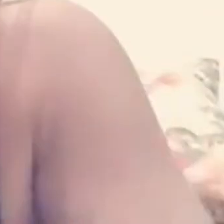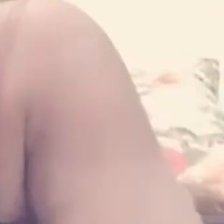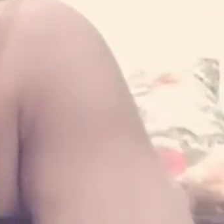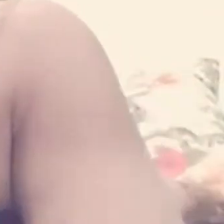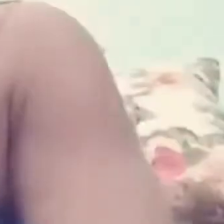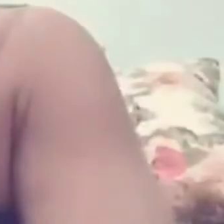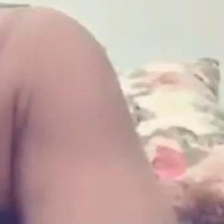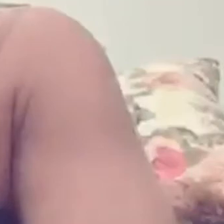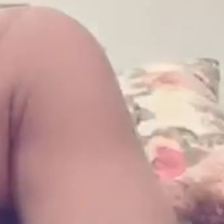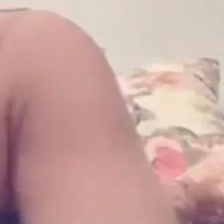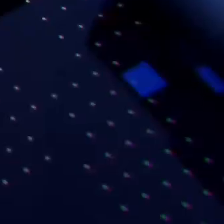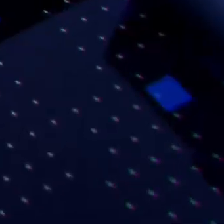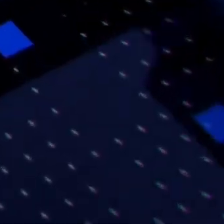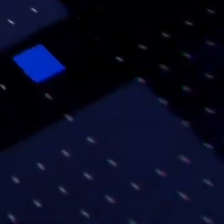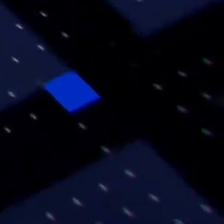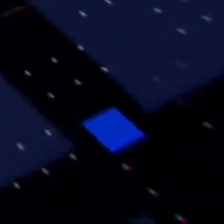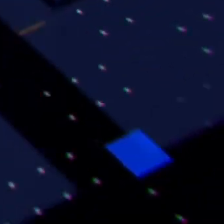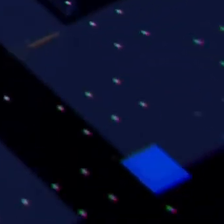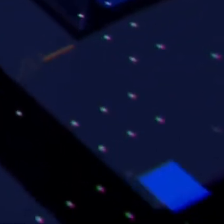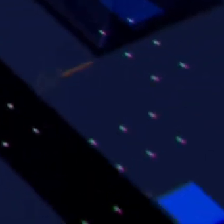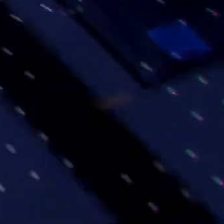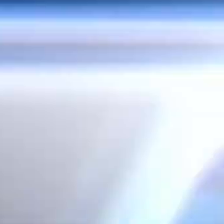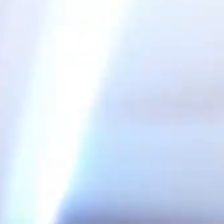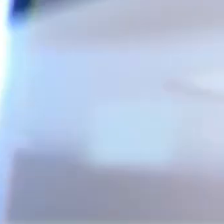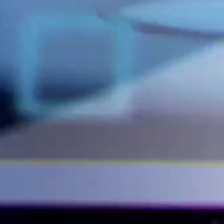nasceu e